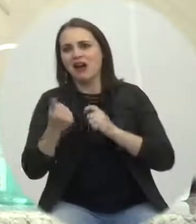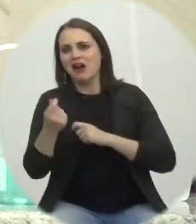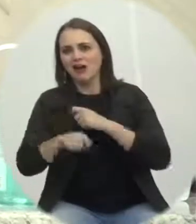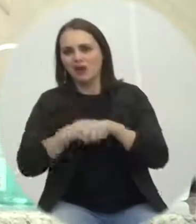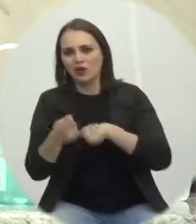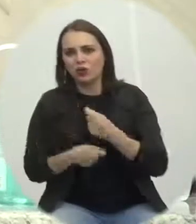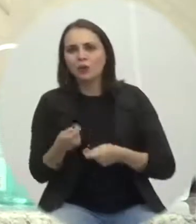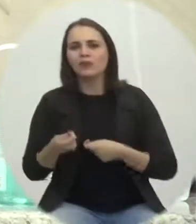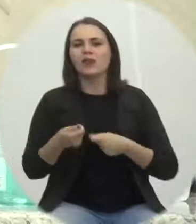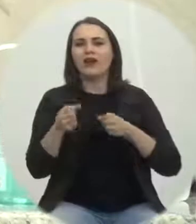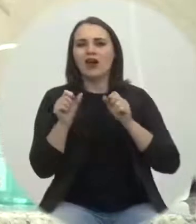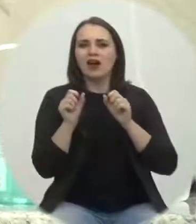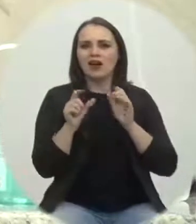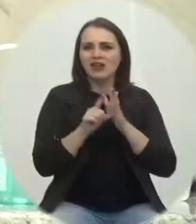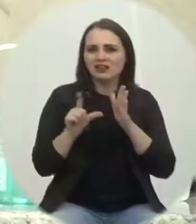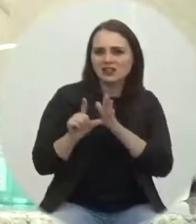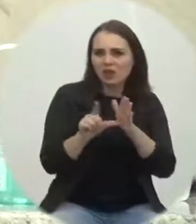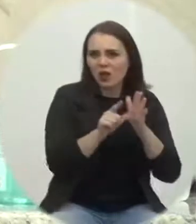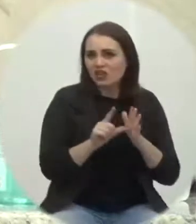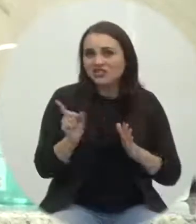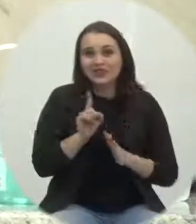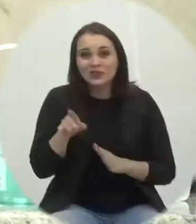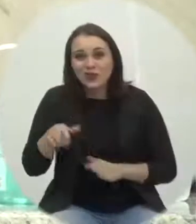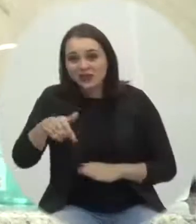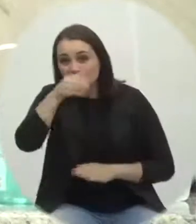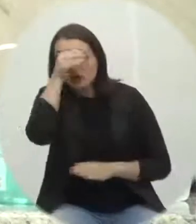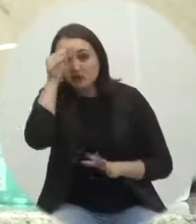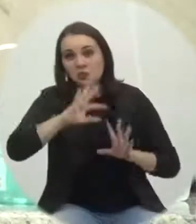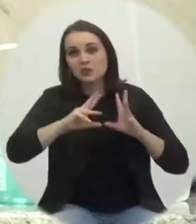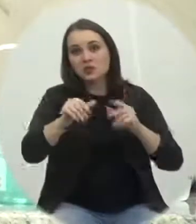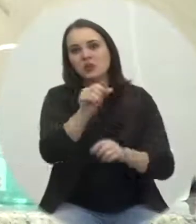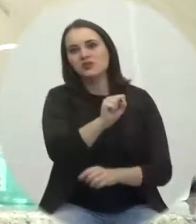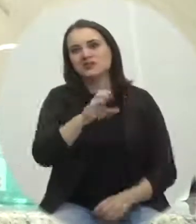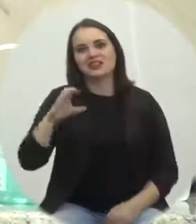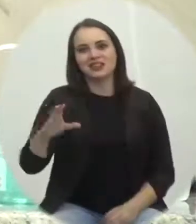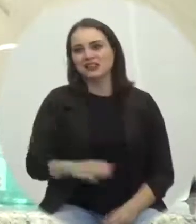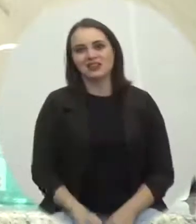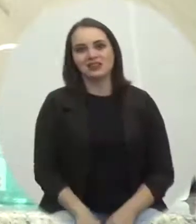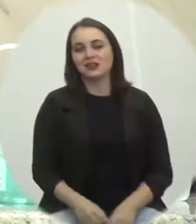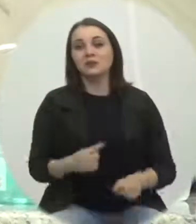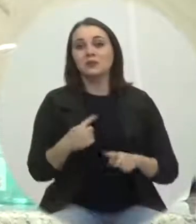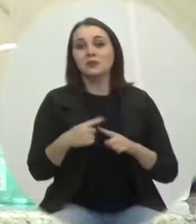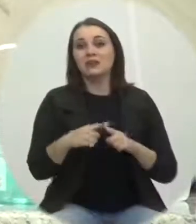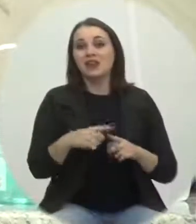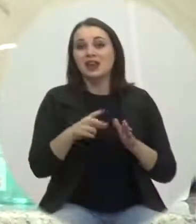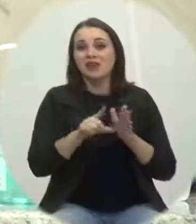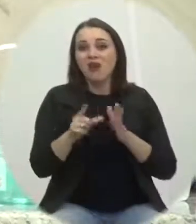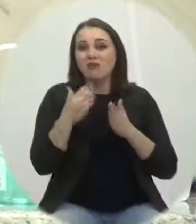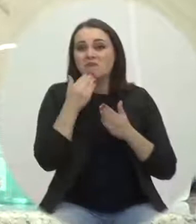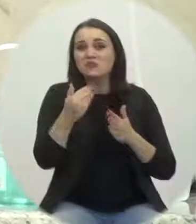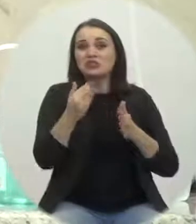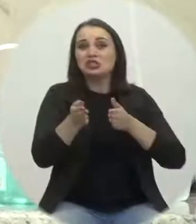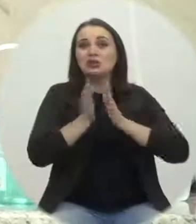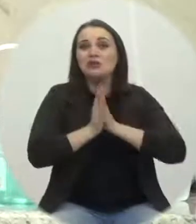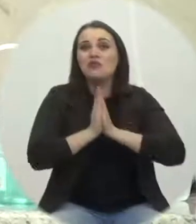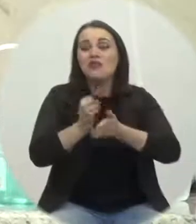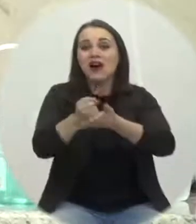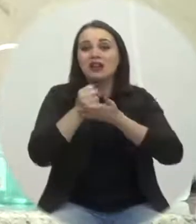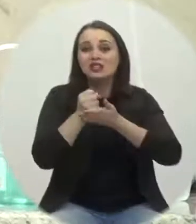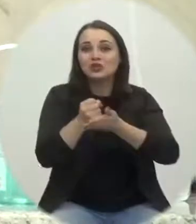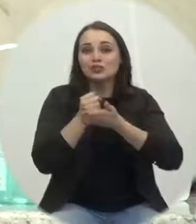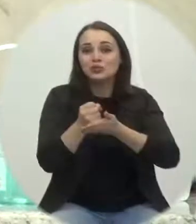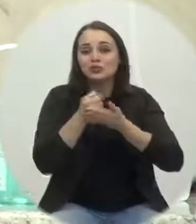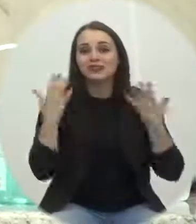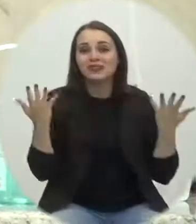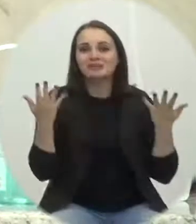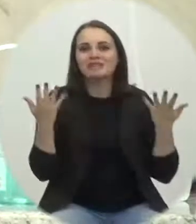comércio, não só de Criciúma, mas de todo o Estado de Santa Catarina, que está pedindo clemência. Qual é o prefeito que vai botar um fiscal para